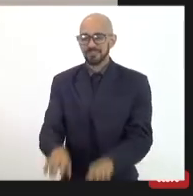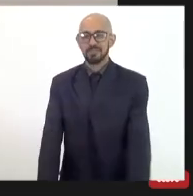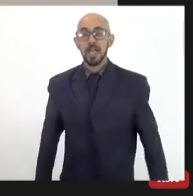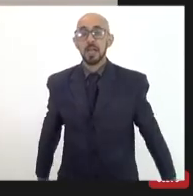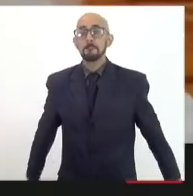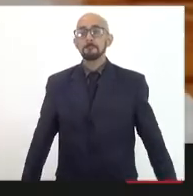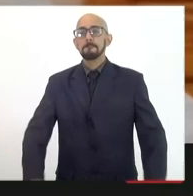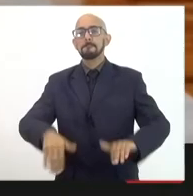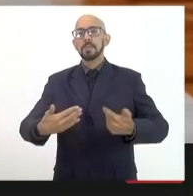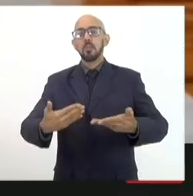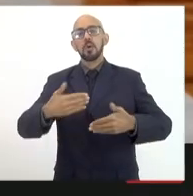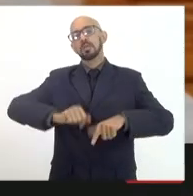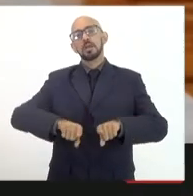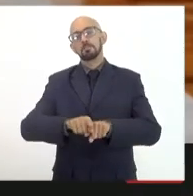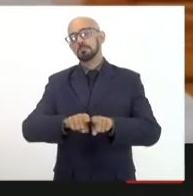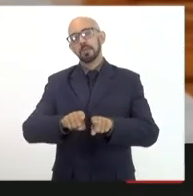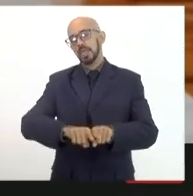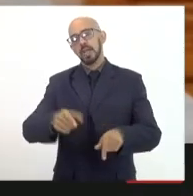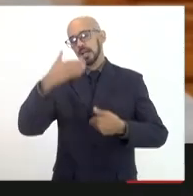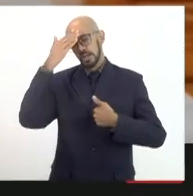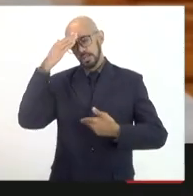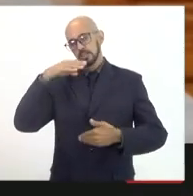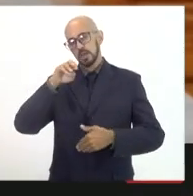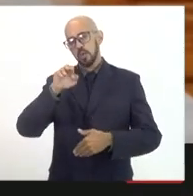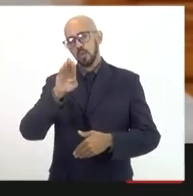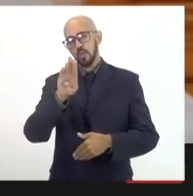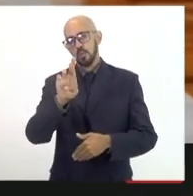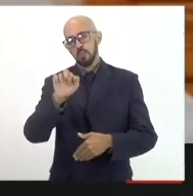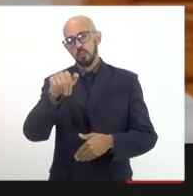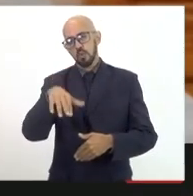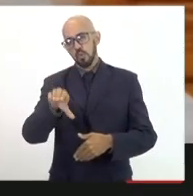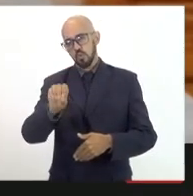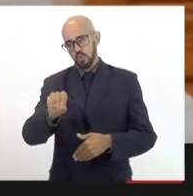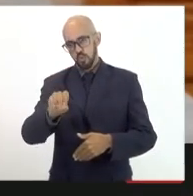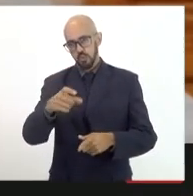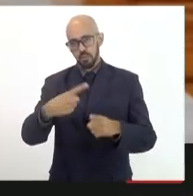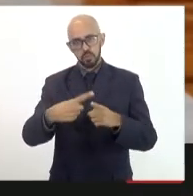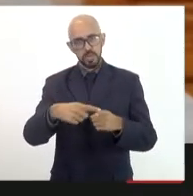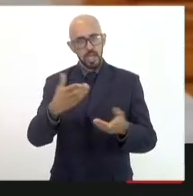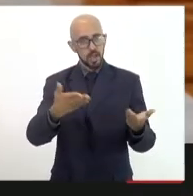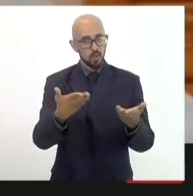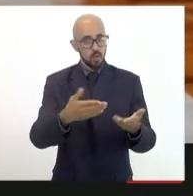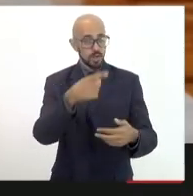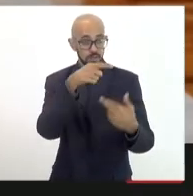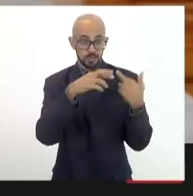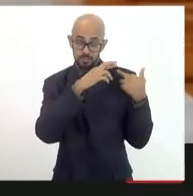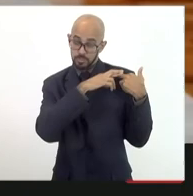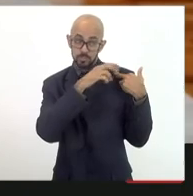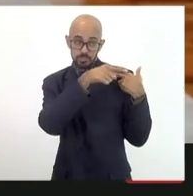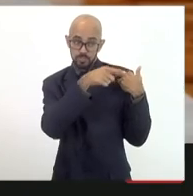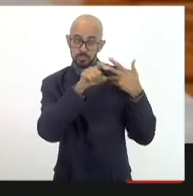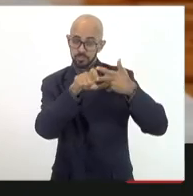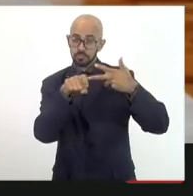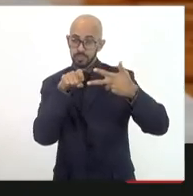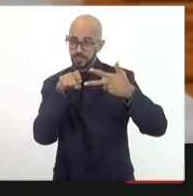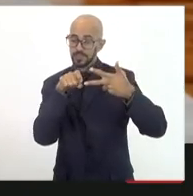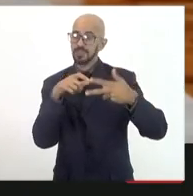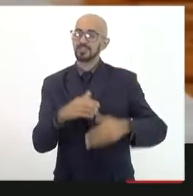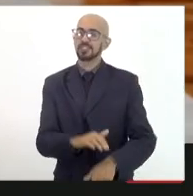agradecer o Bruno aí também que agora o Bruno está lá com a responsabilidade lá do executivo